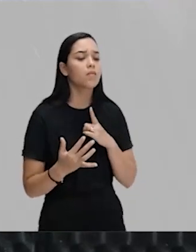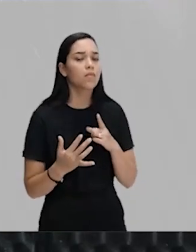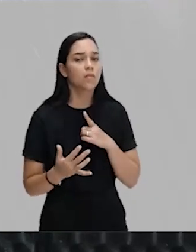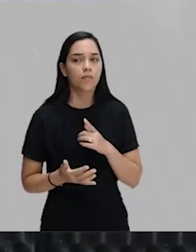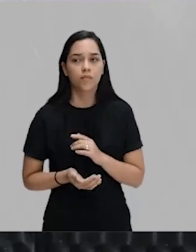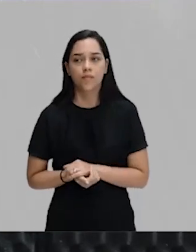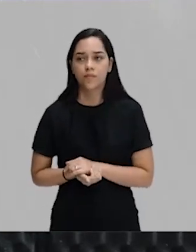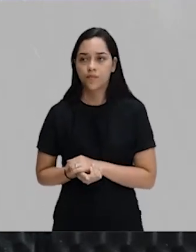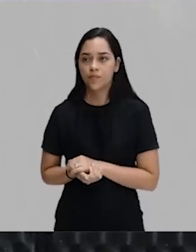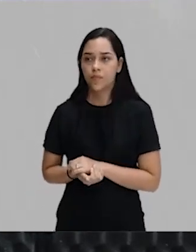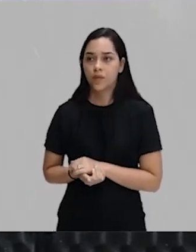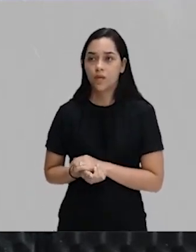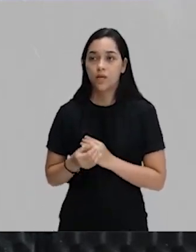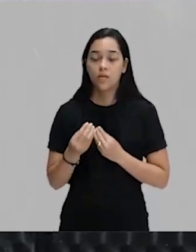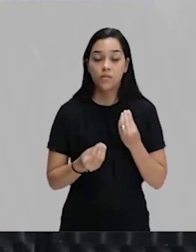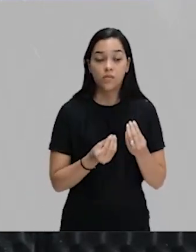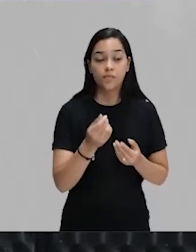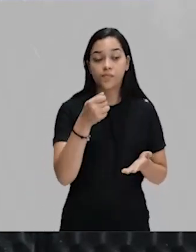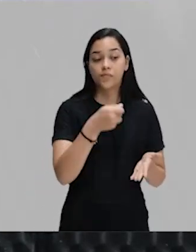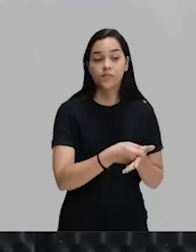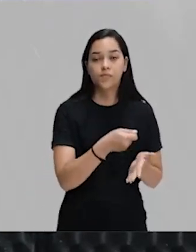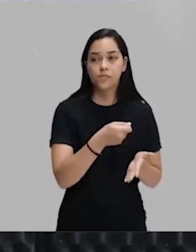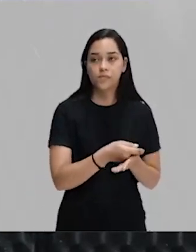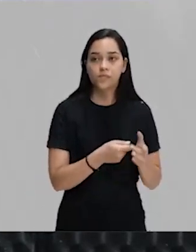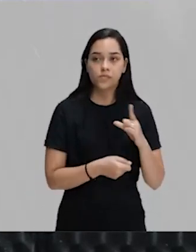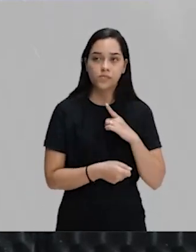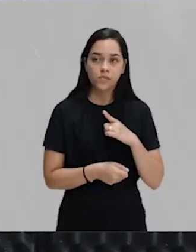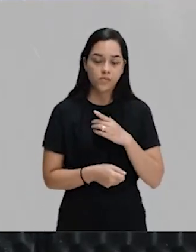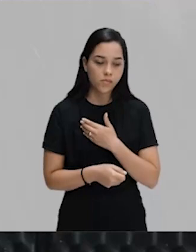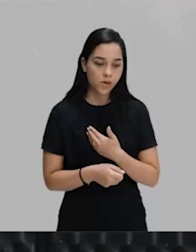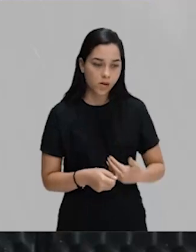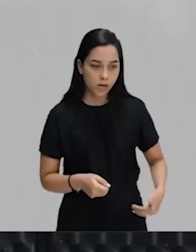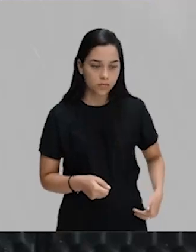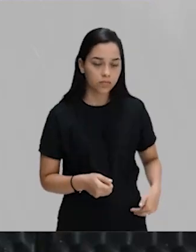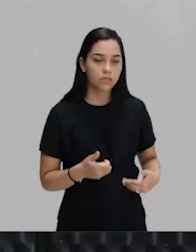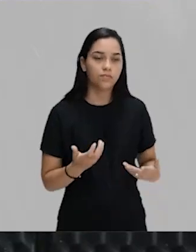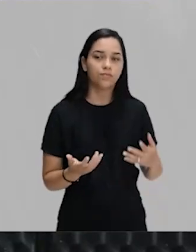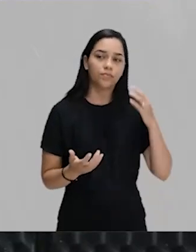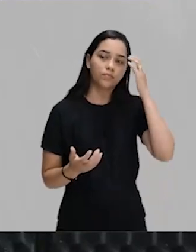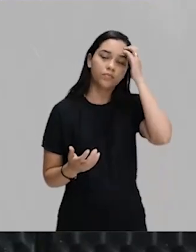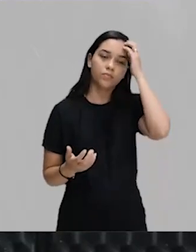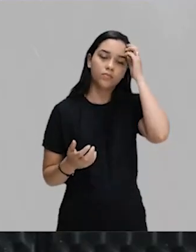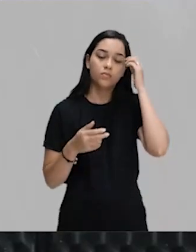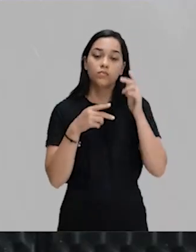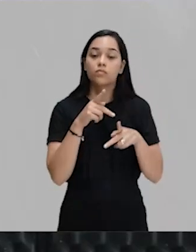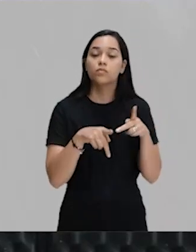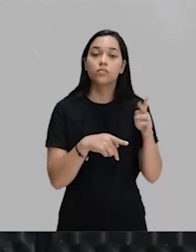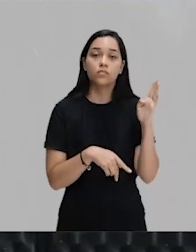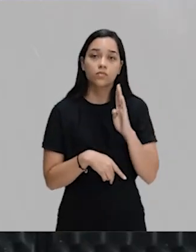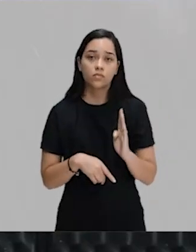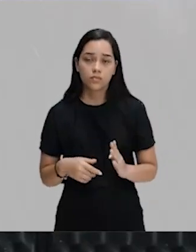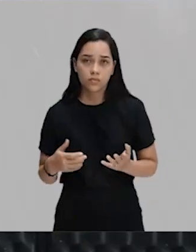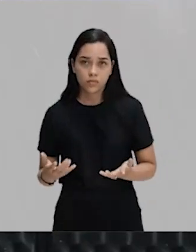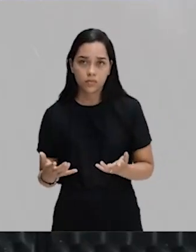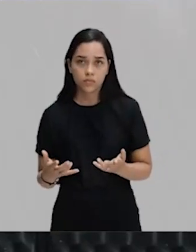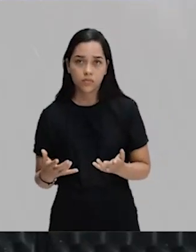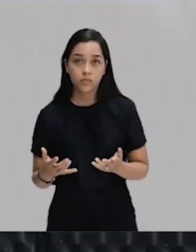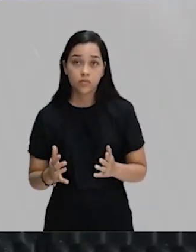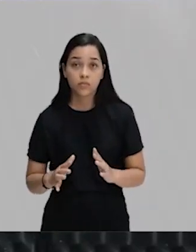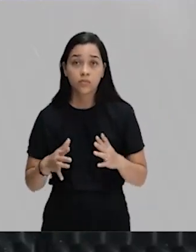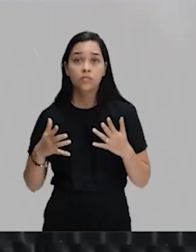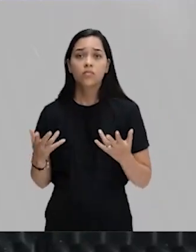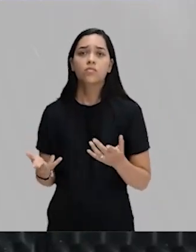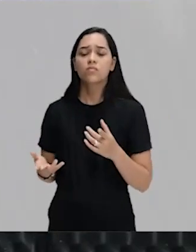republicano? Como cobrar o espírito republicano do povo brasileiro? Que